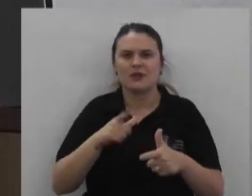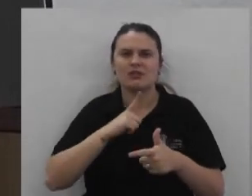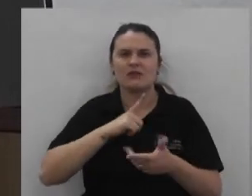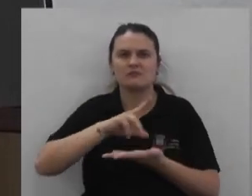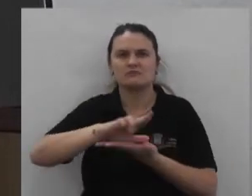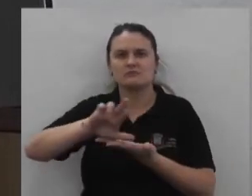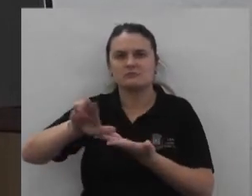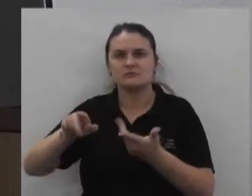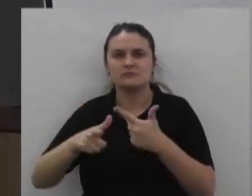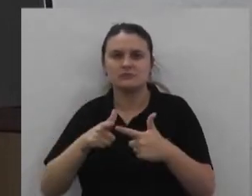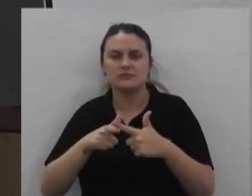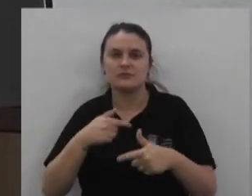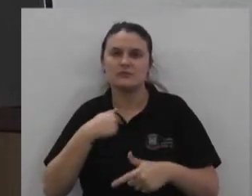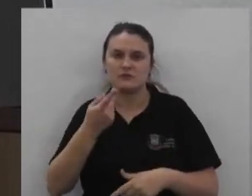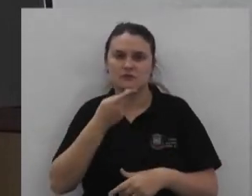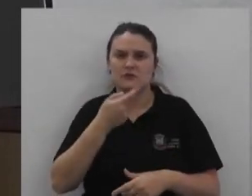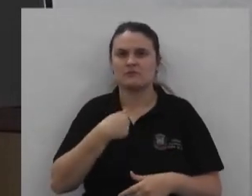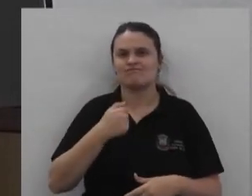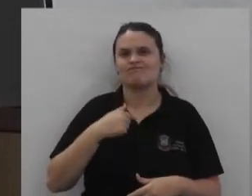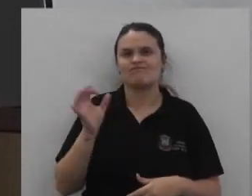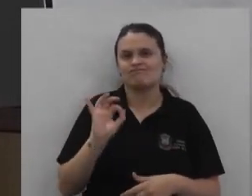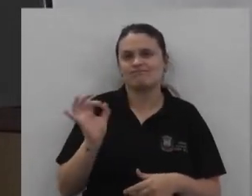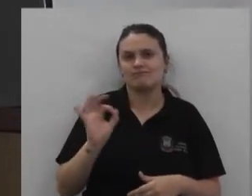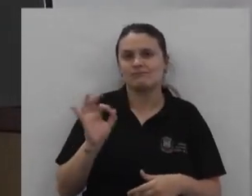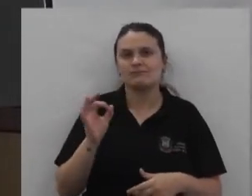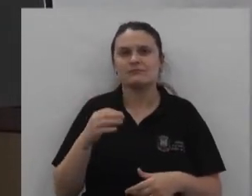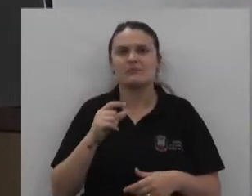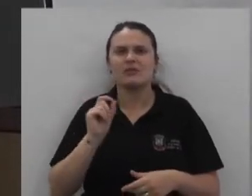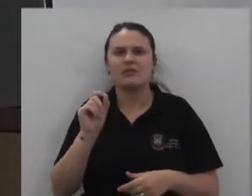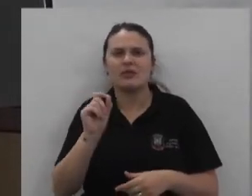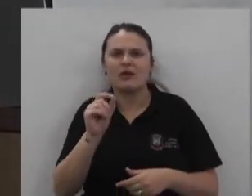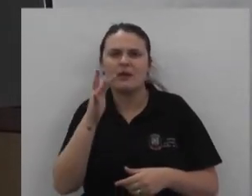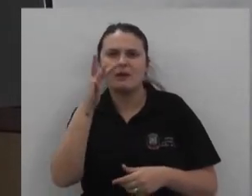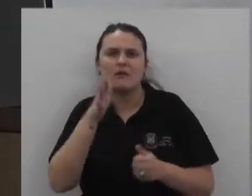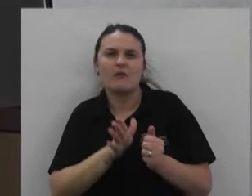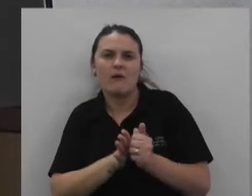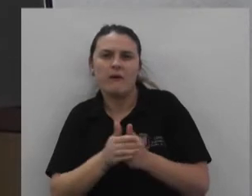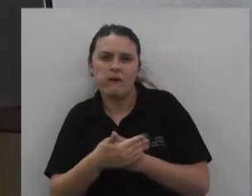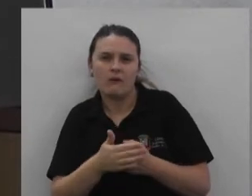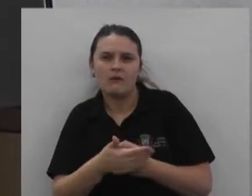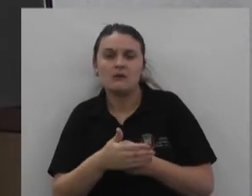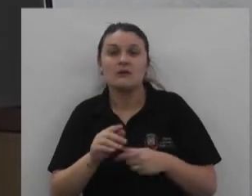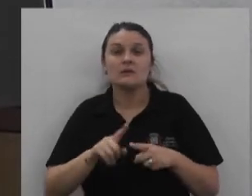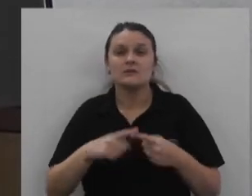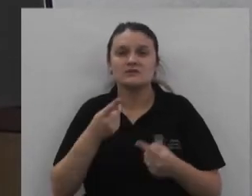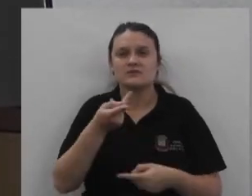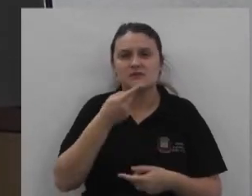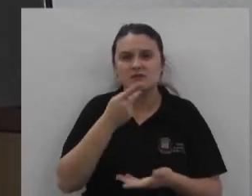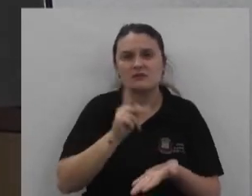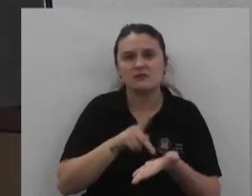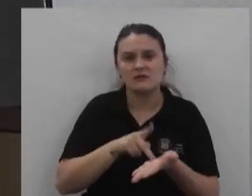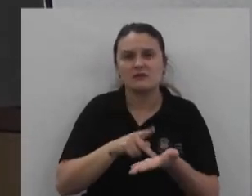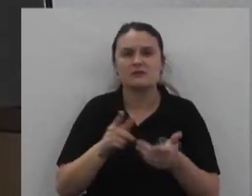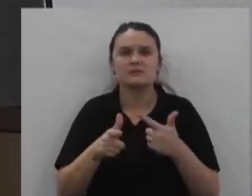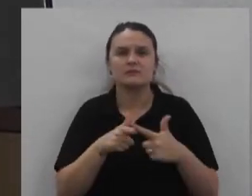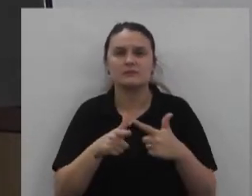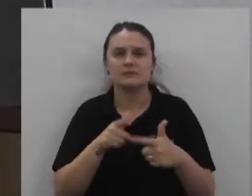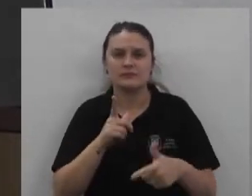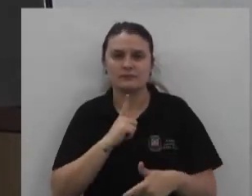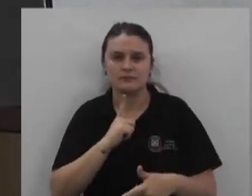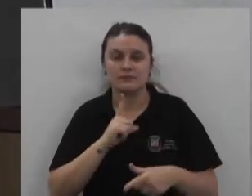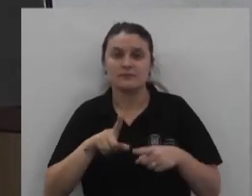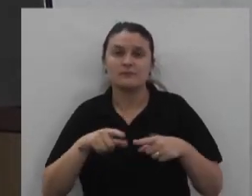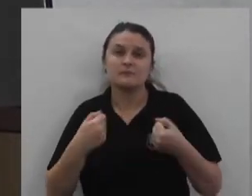diversos problemas Eu falo Eu não sou aquele Que empurra a sujeira Para baixo do tapete A gente tem que falar Os problemas que a gente tem